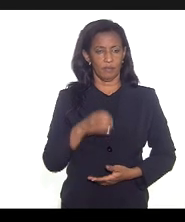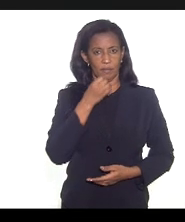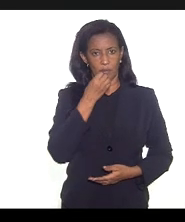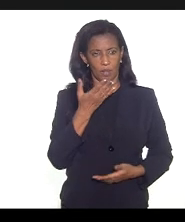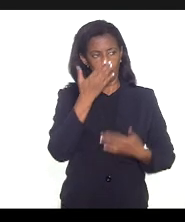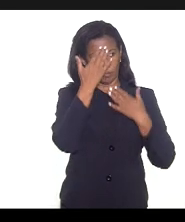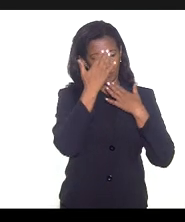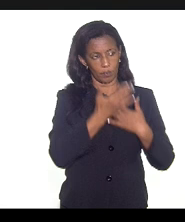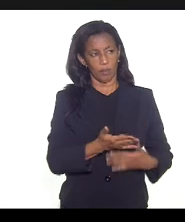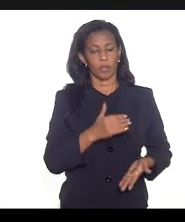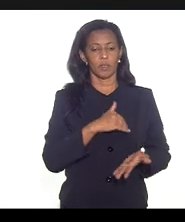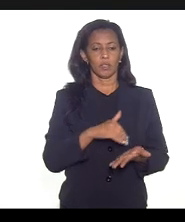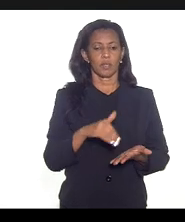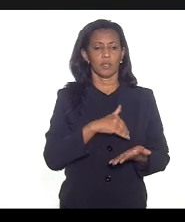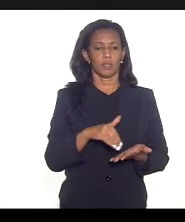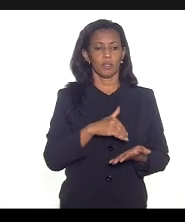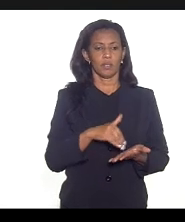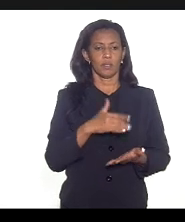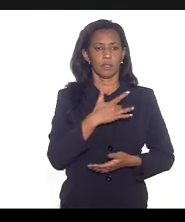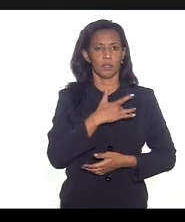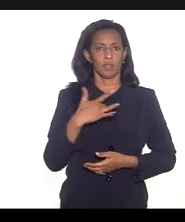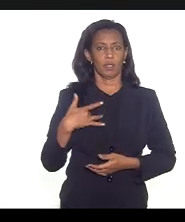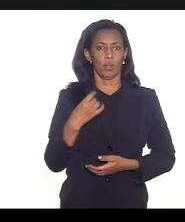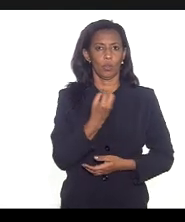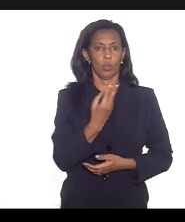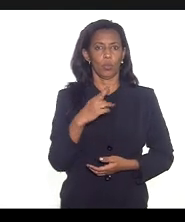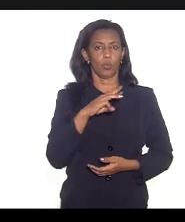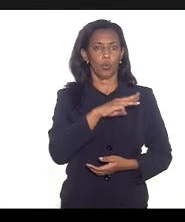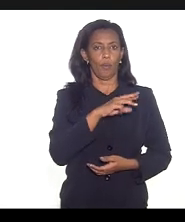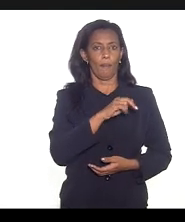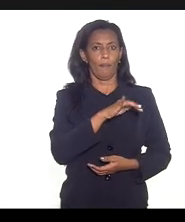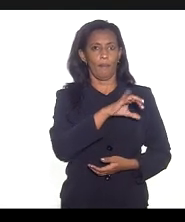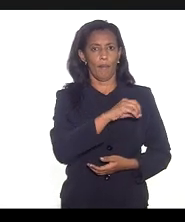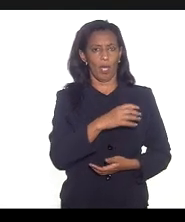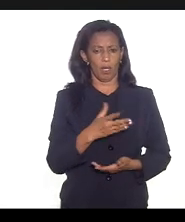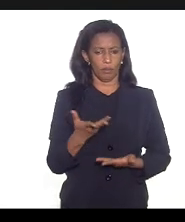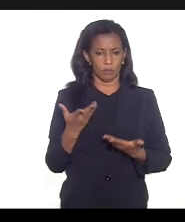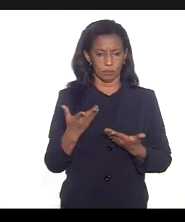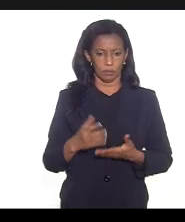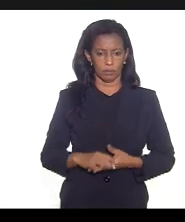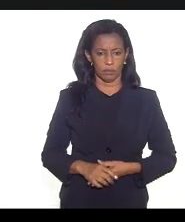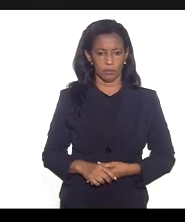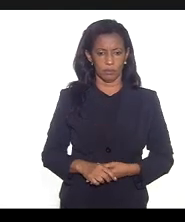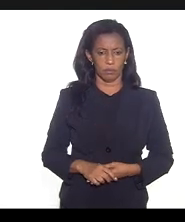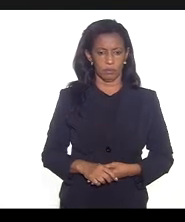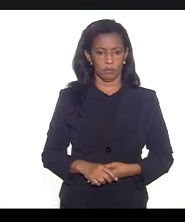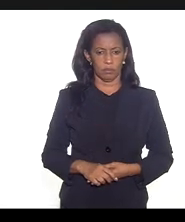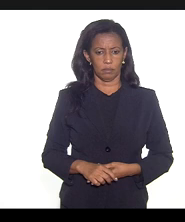obrigada secretário secretaria de saúde doutor Mário Sérgio se encontra aí por favor